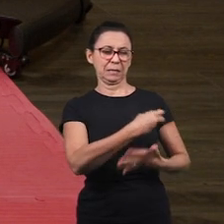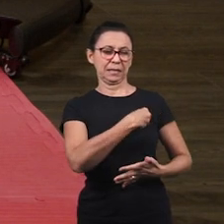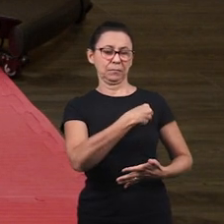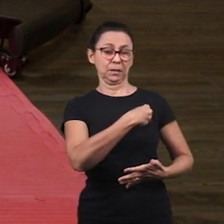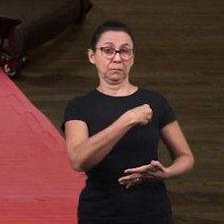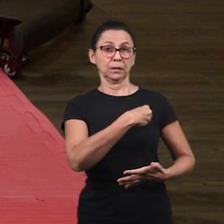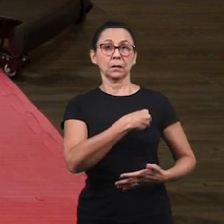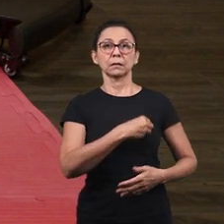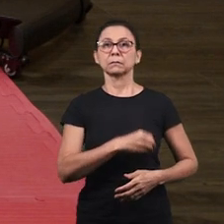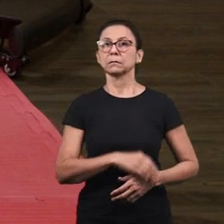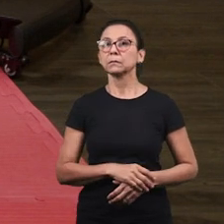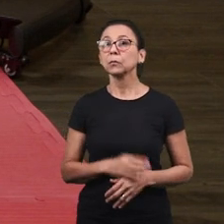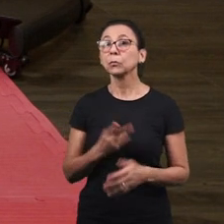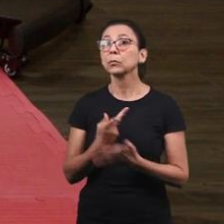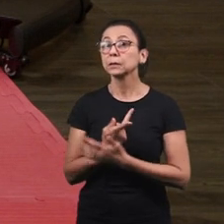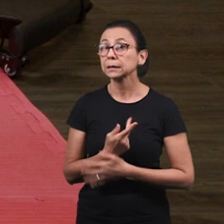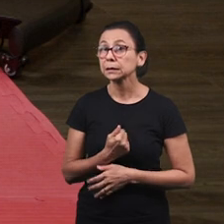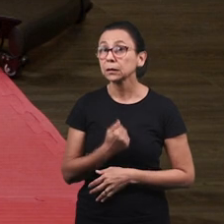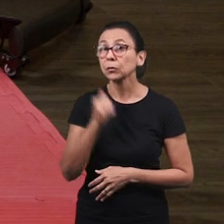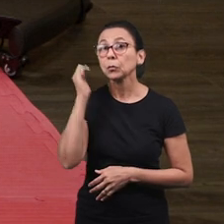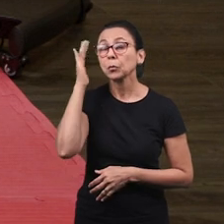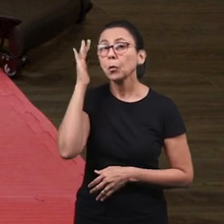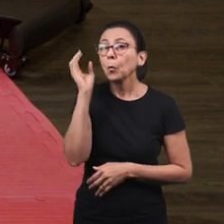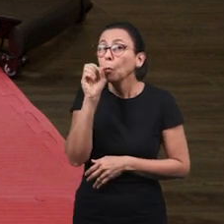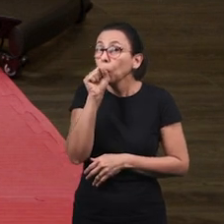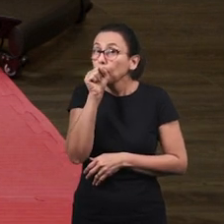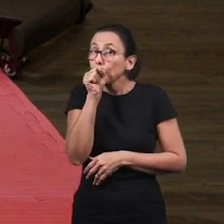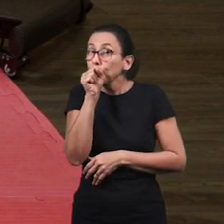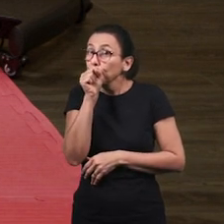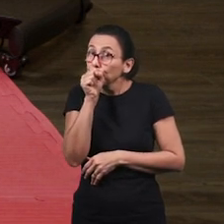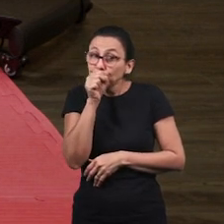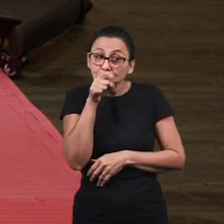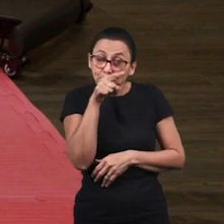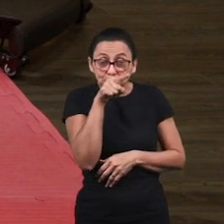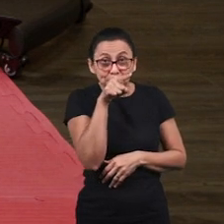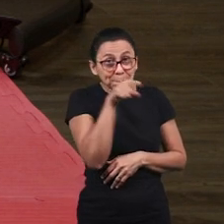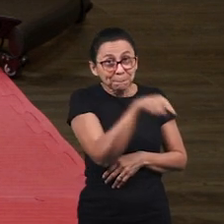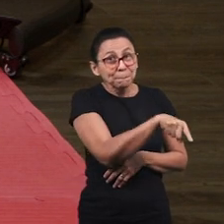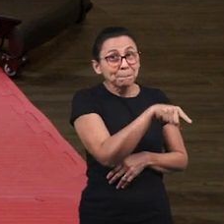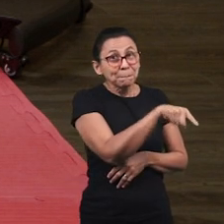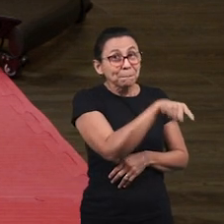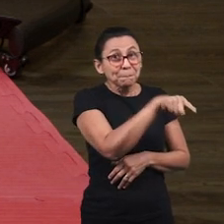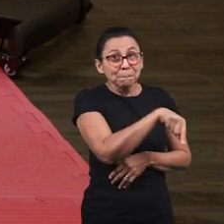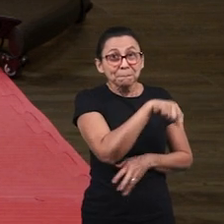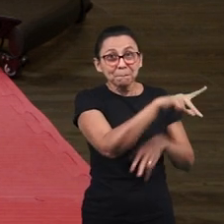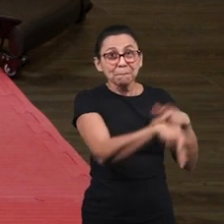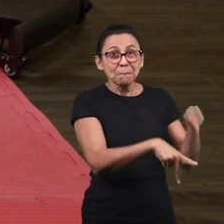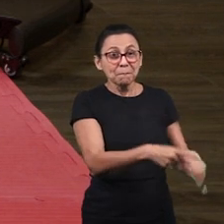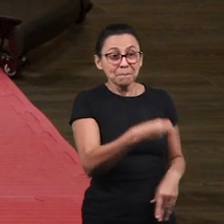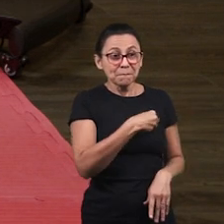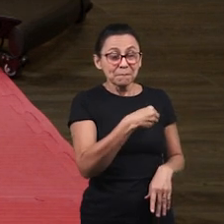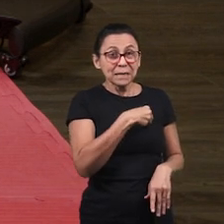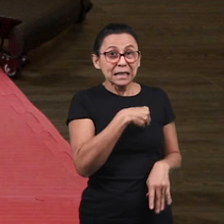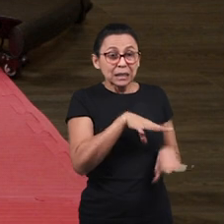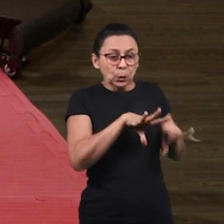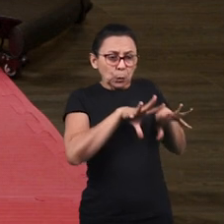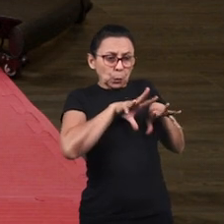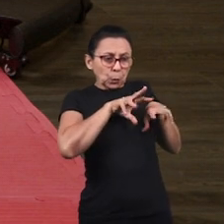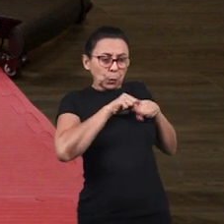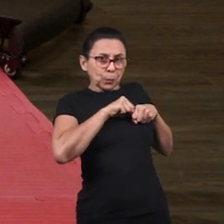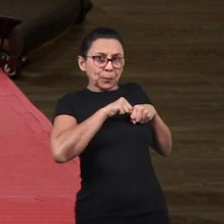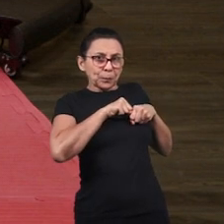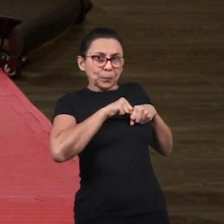Deus E sabe o que aconteceu? O pecado entrou no coração deles Ficaram com o coração assim vazio